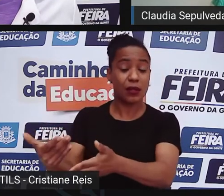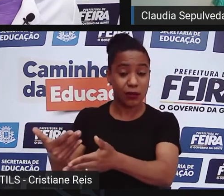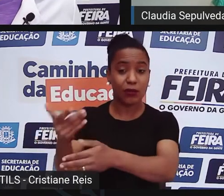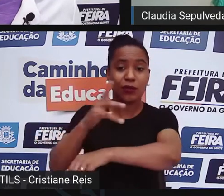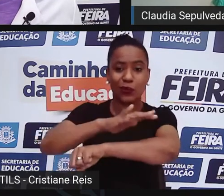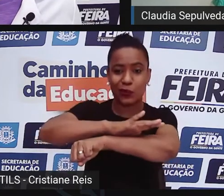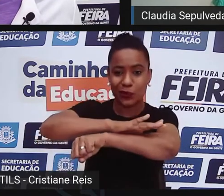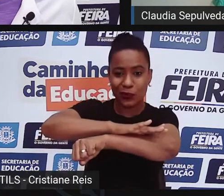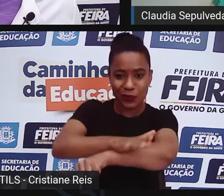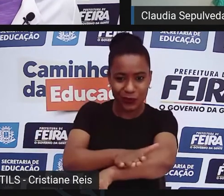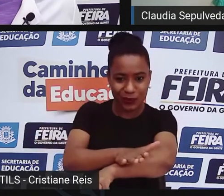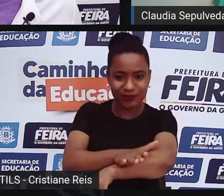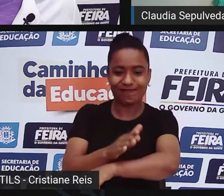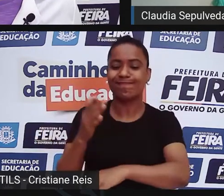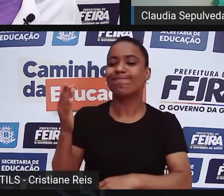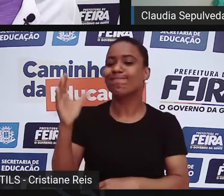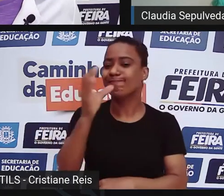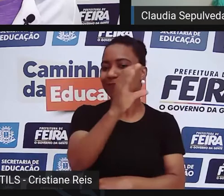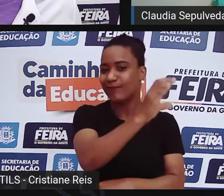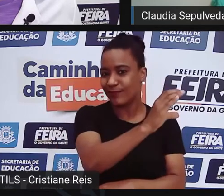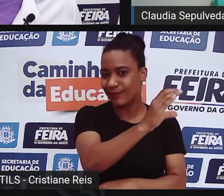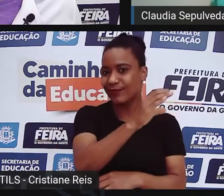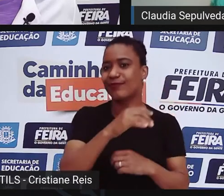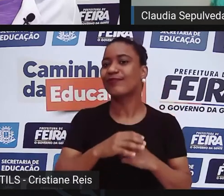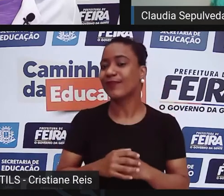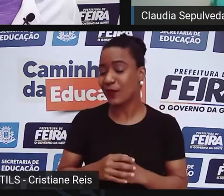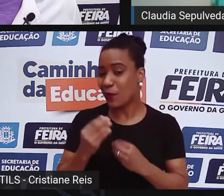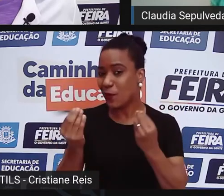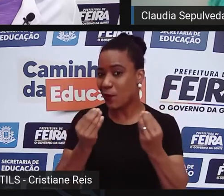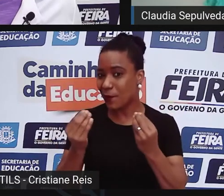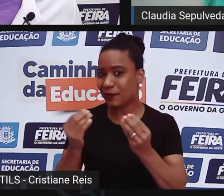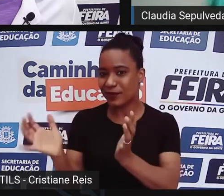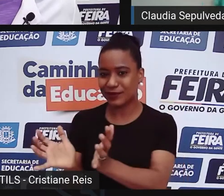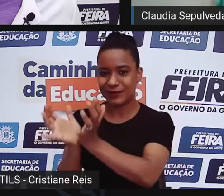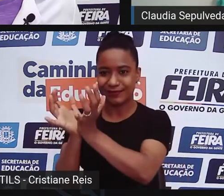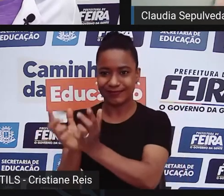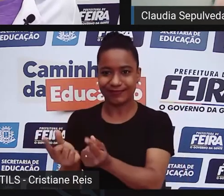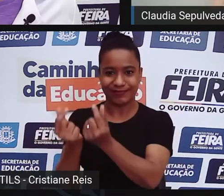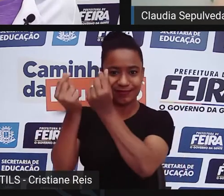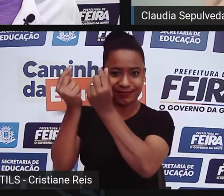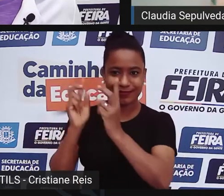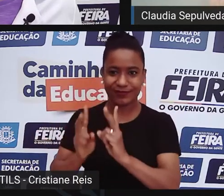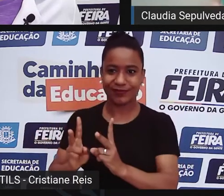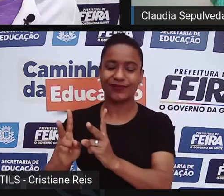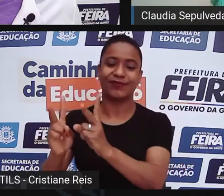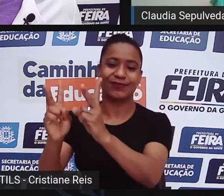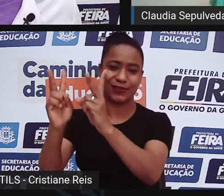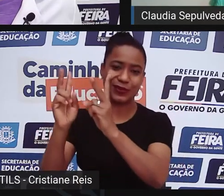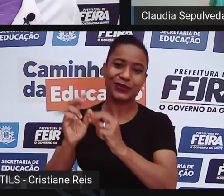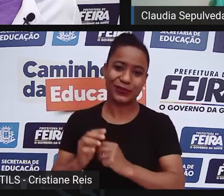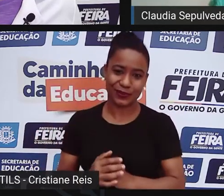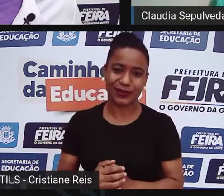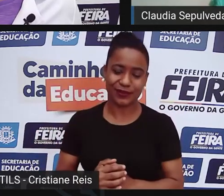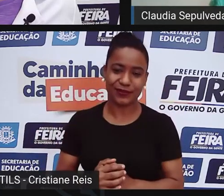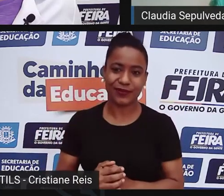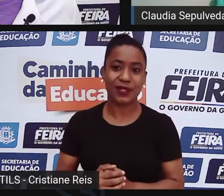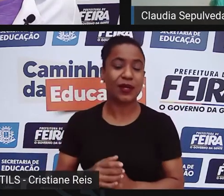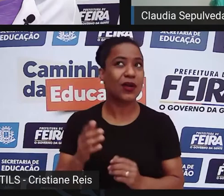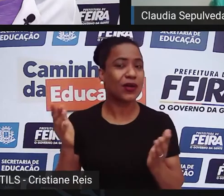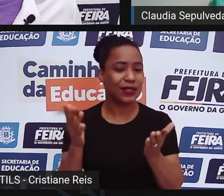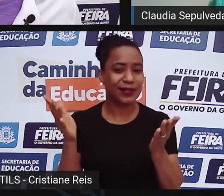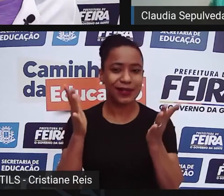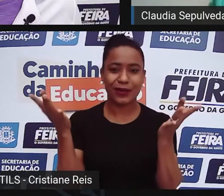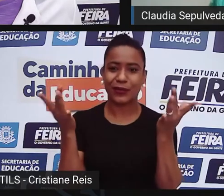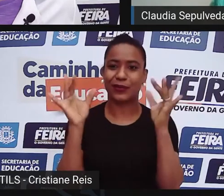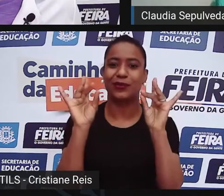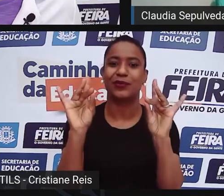privilégio das elites brancas no pós-abolição, o dito abolição. Estava vendo um filme, uma postagem hoje de grande hotelo